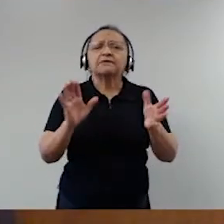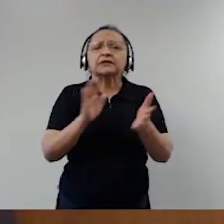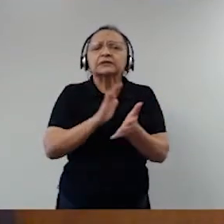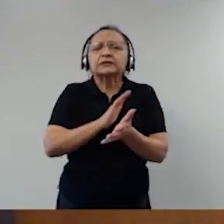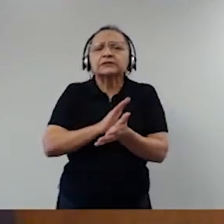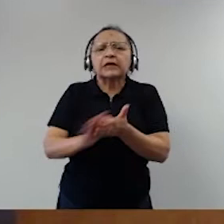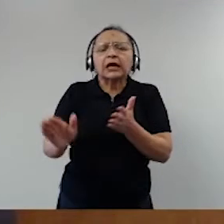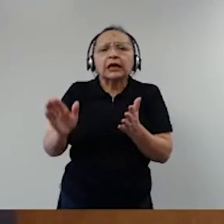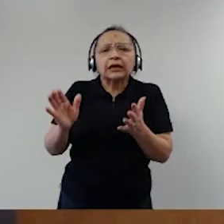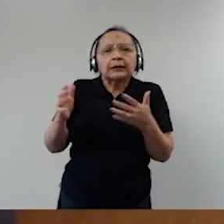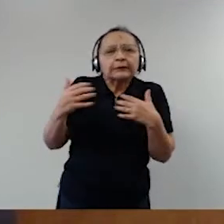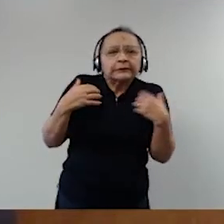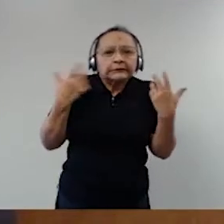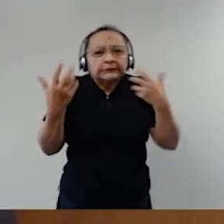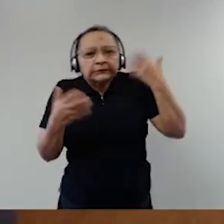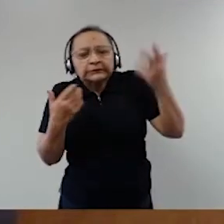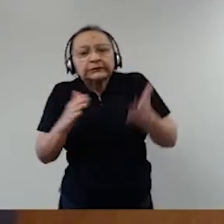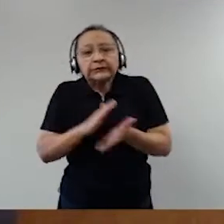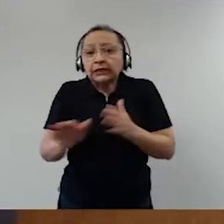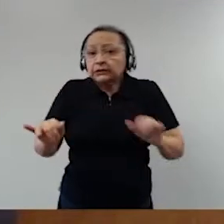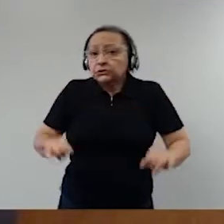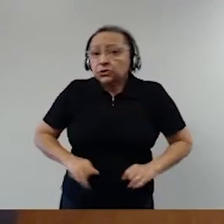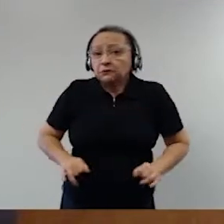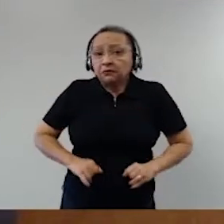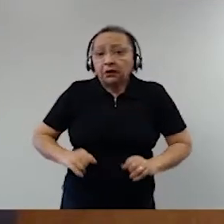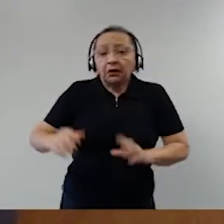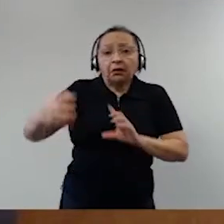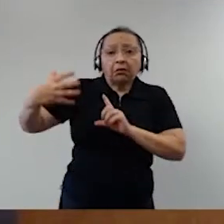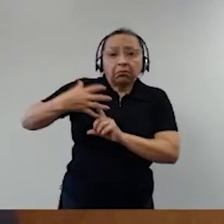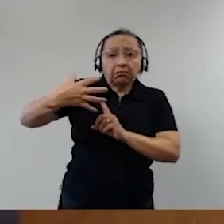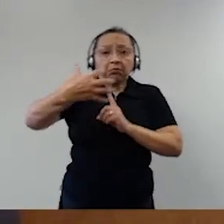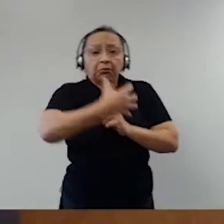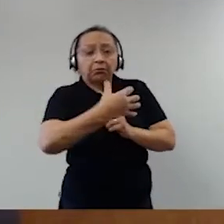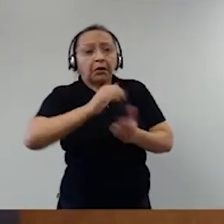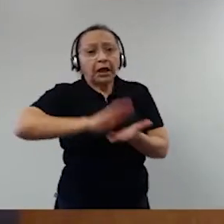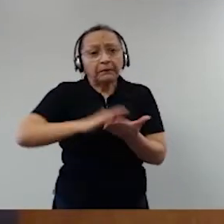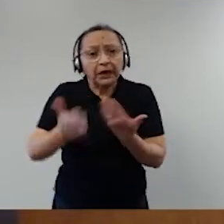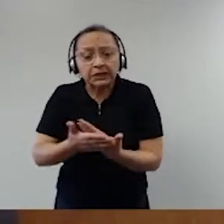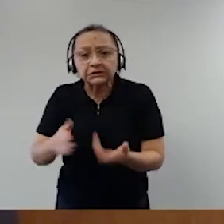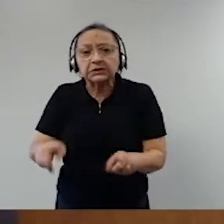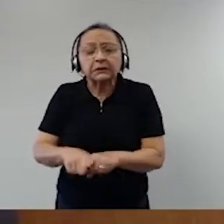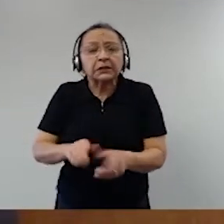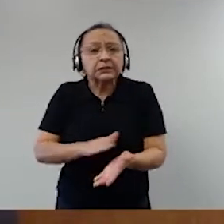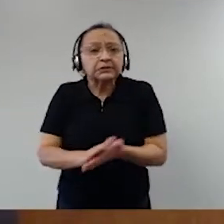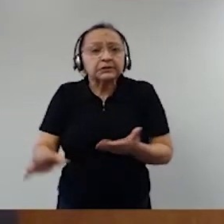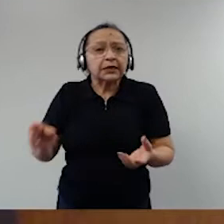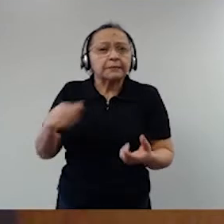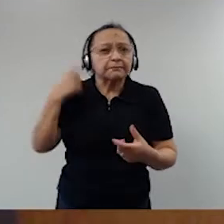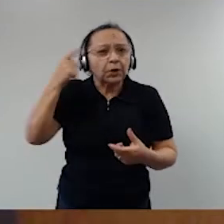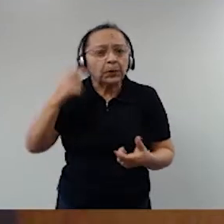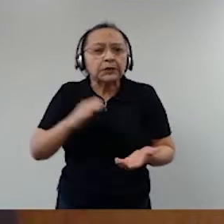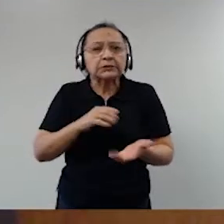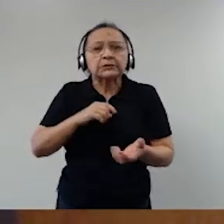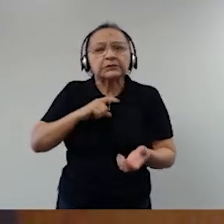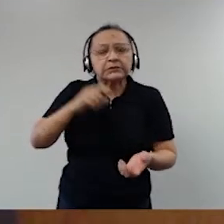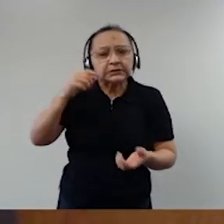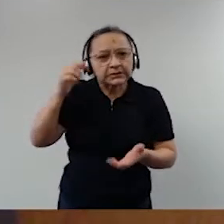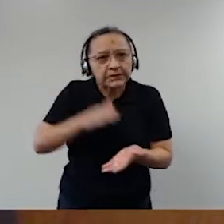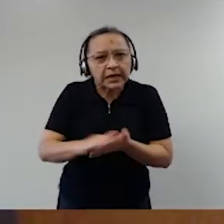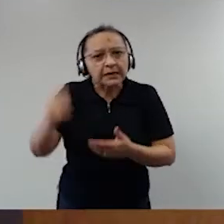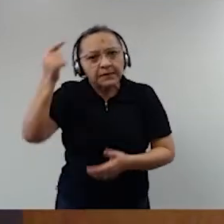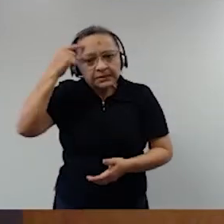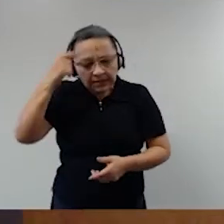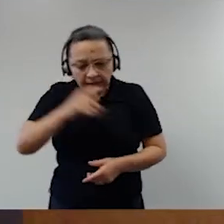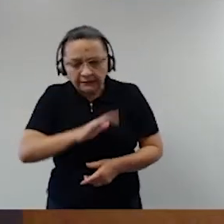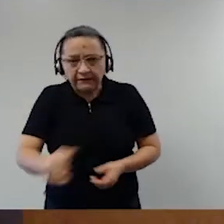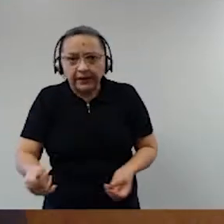nenhum tipo de constrangimento, sem sofrermos nenhum tipo de ameaça e sem recearmos nenhum tipo de retaliação porque vivemos